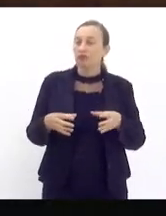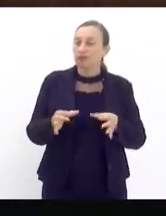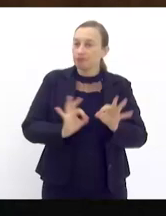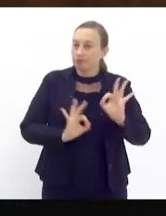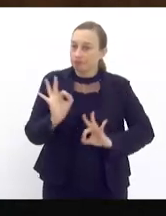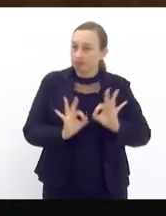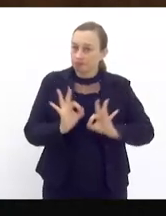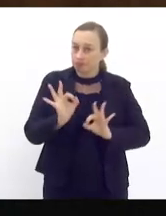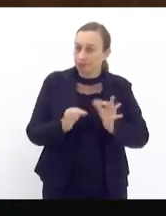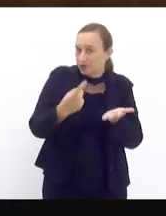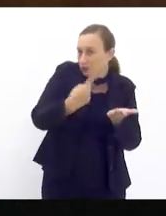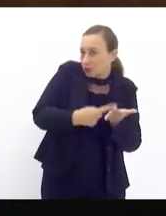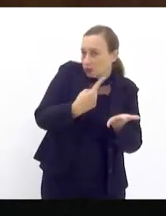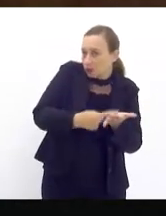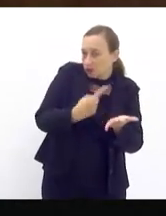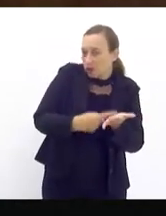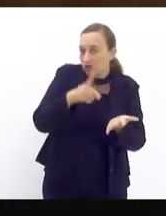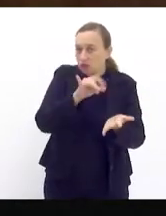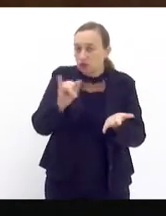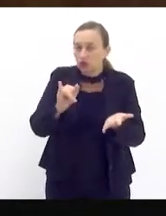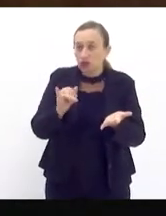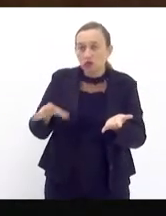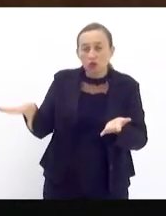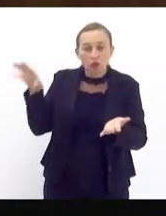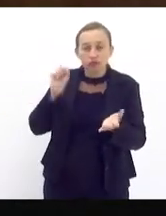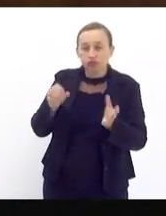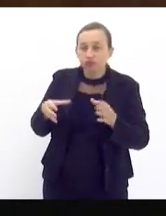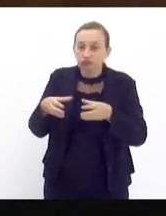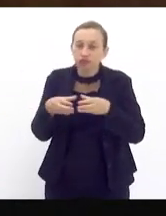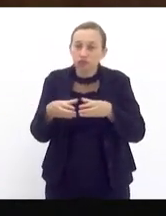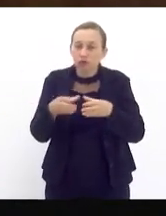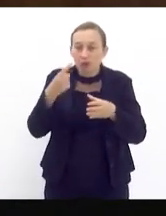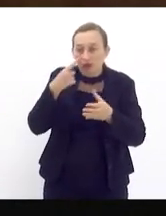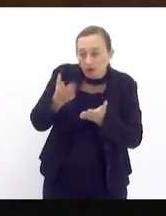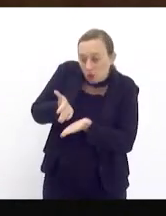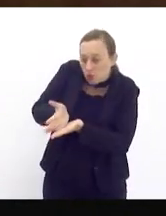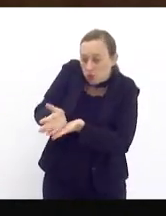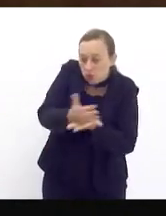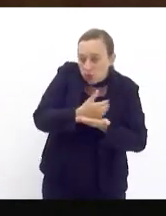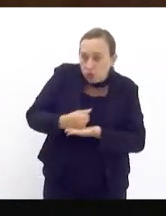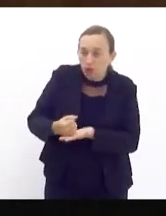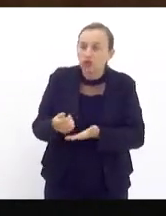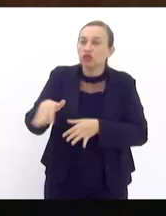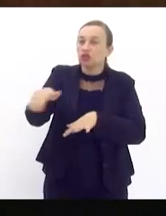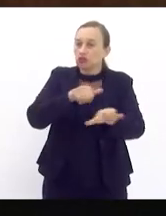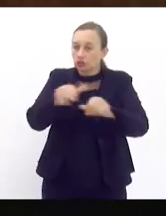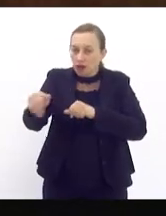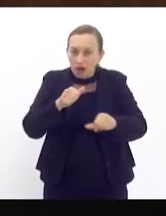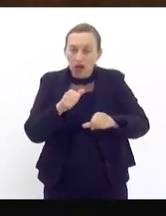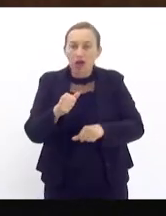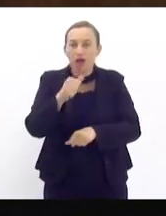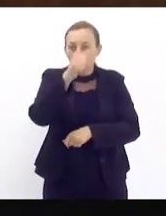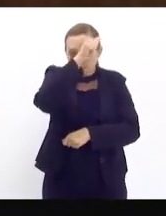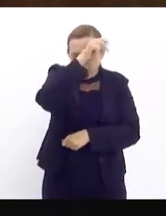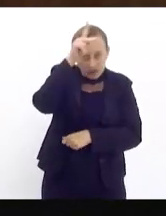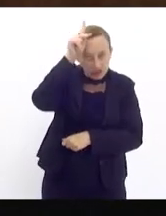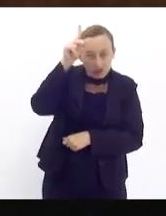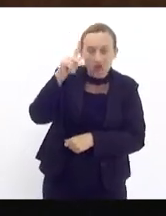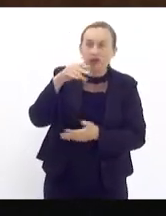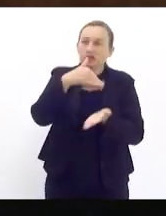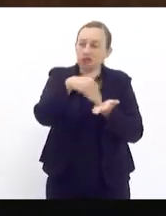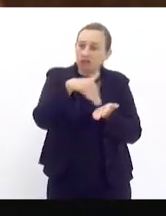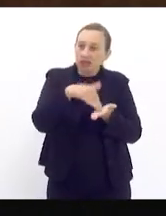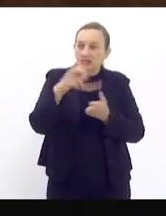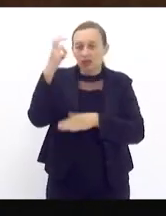escutando, inclusive, a comissão para a gente poder acumular, chamar a prefeitura, a Secretaria de